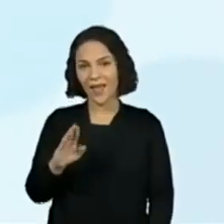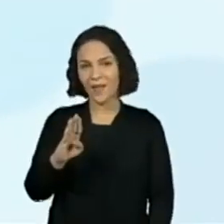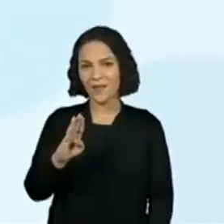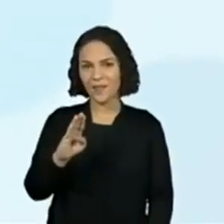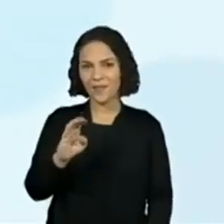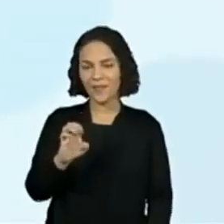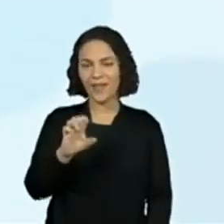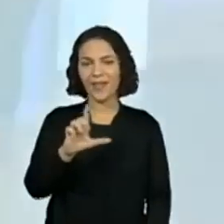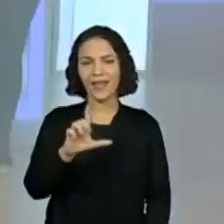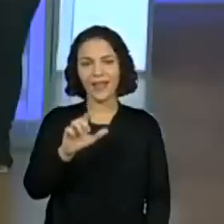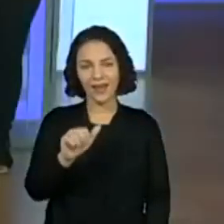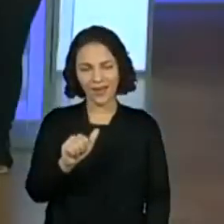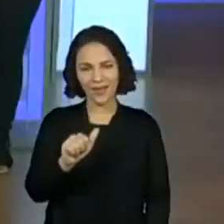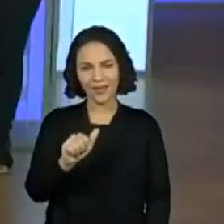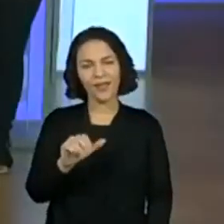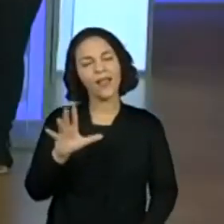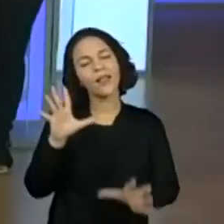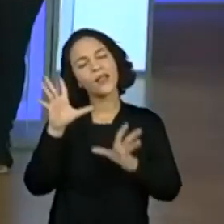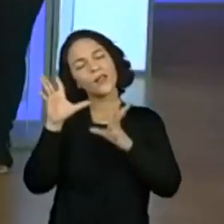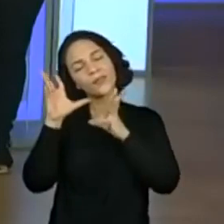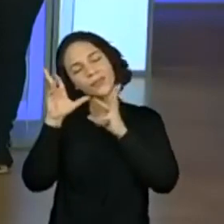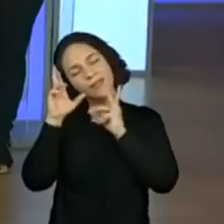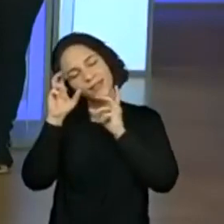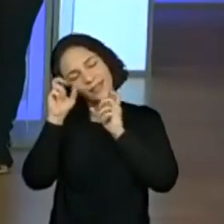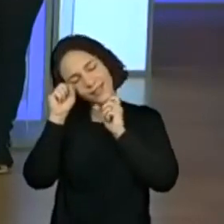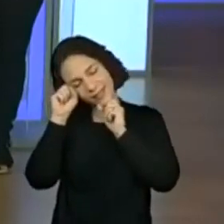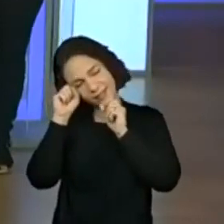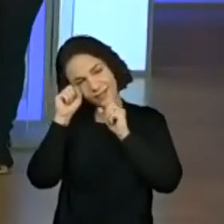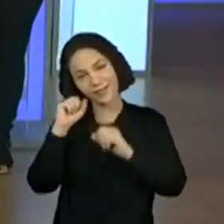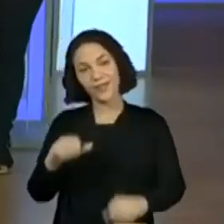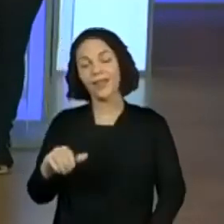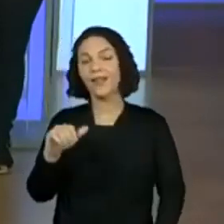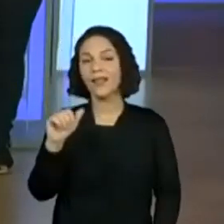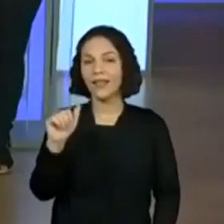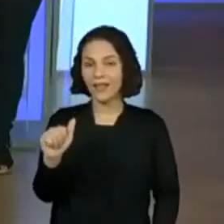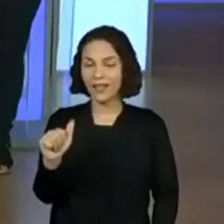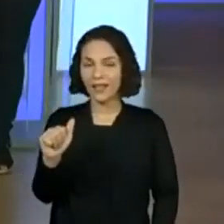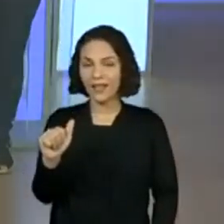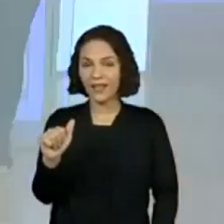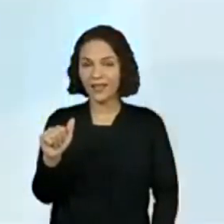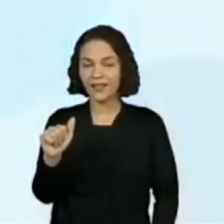Adormecida. De novo, A. A.